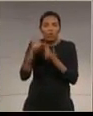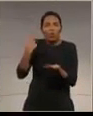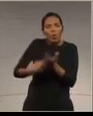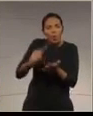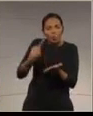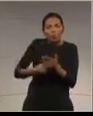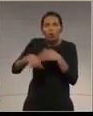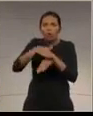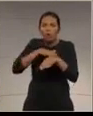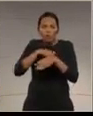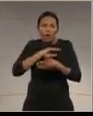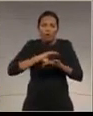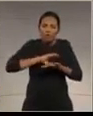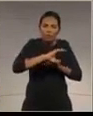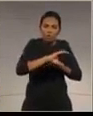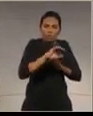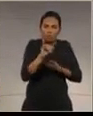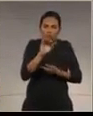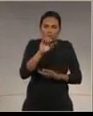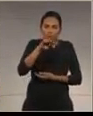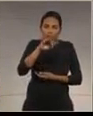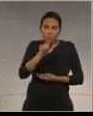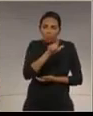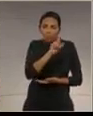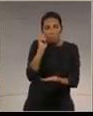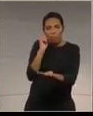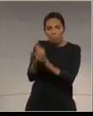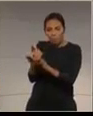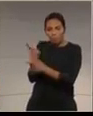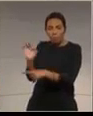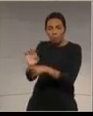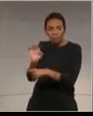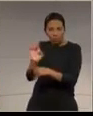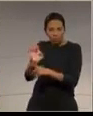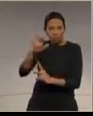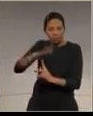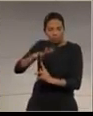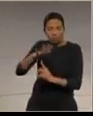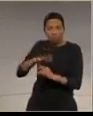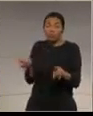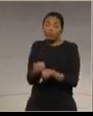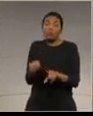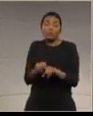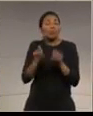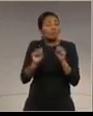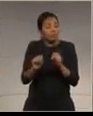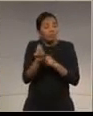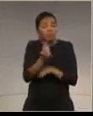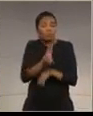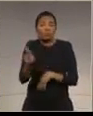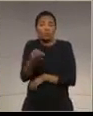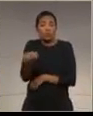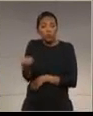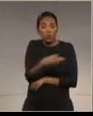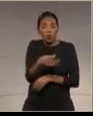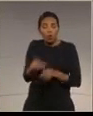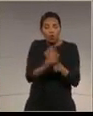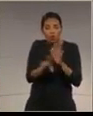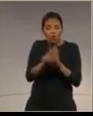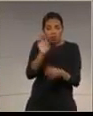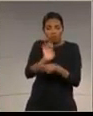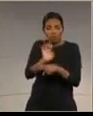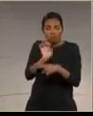arrecadados pelo próprio ICMBio e sejam repassados ao Estado do Paraná. Ou então podemos fazer uso da nova lei estadual,